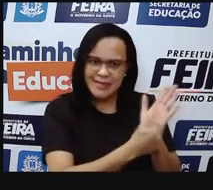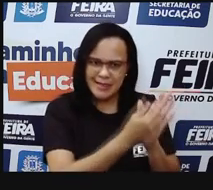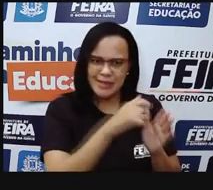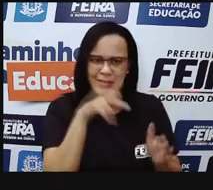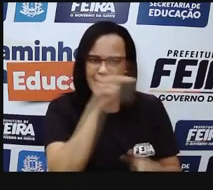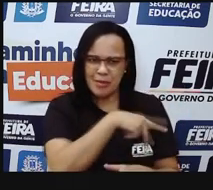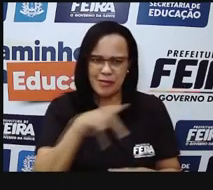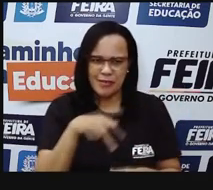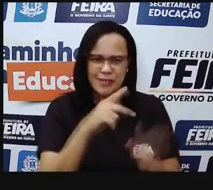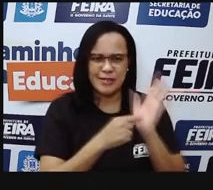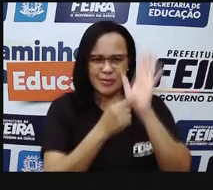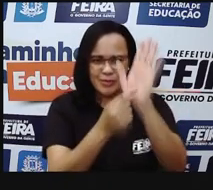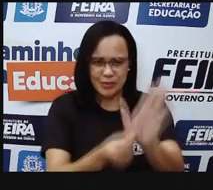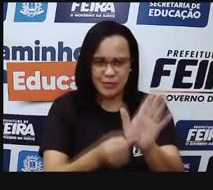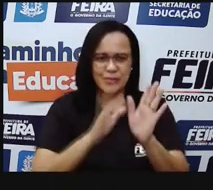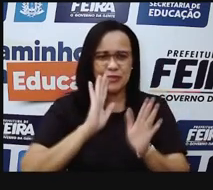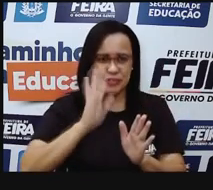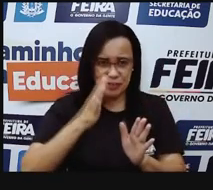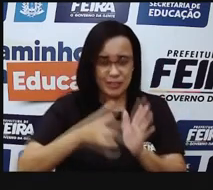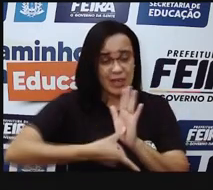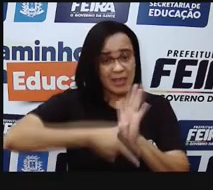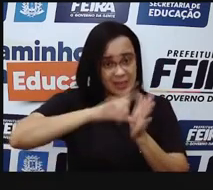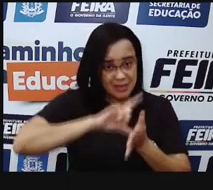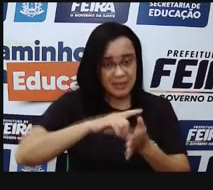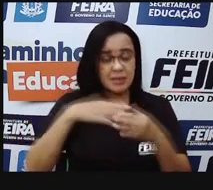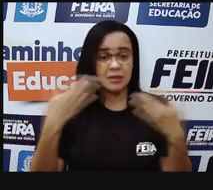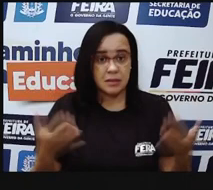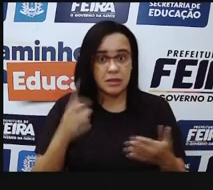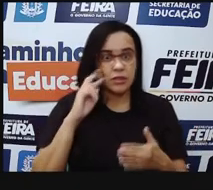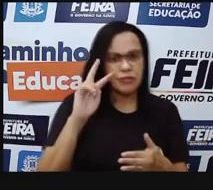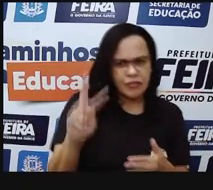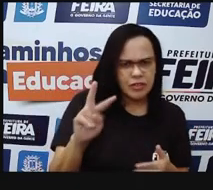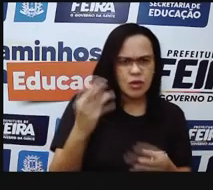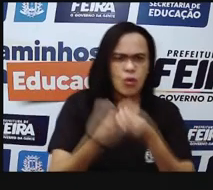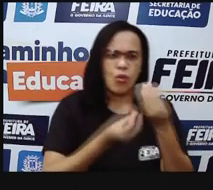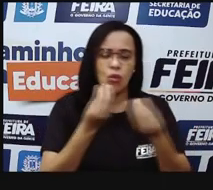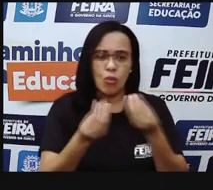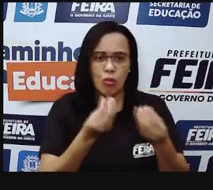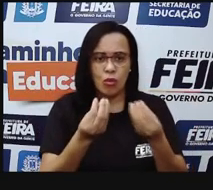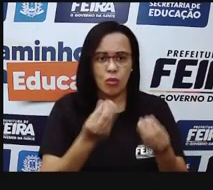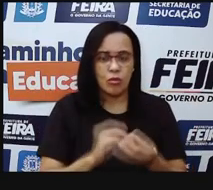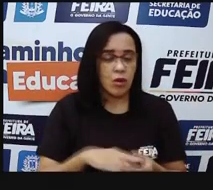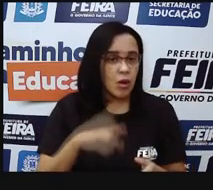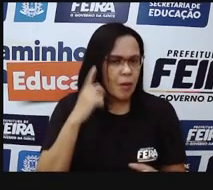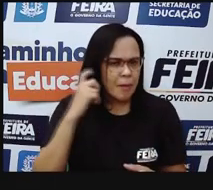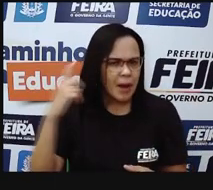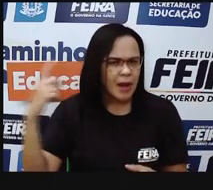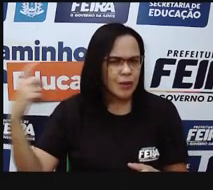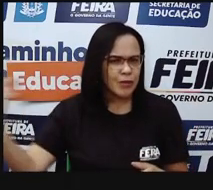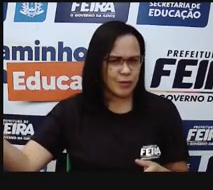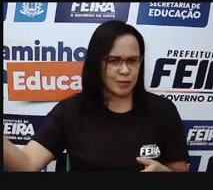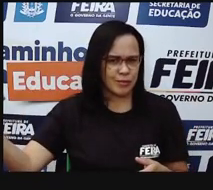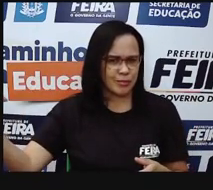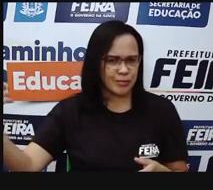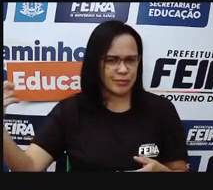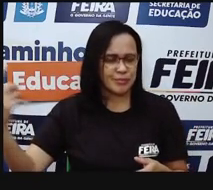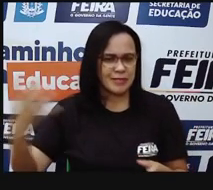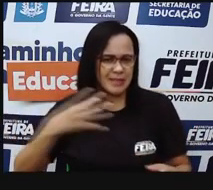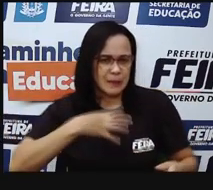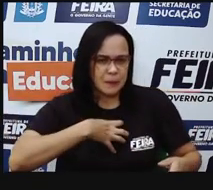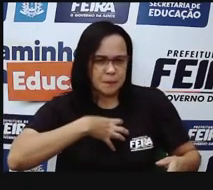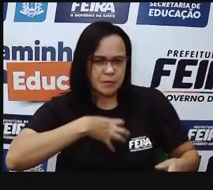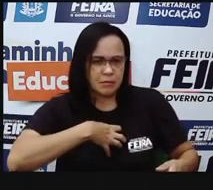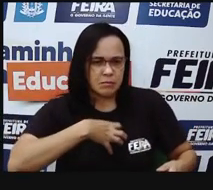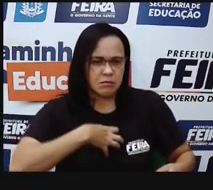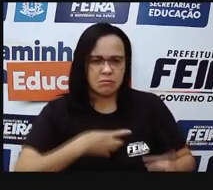colocou, né? O anterior e que vocês viram o movimento, né? Do som, a vibração sonora, ela,